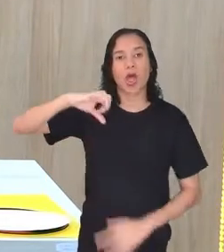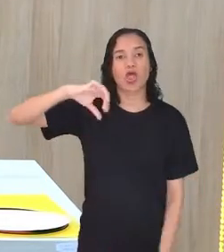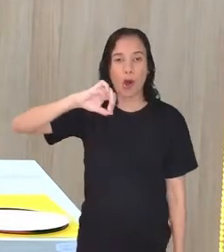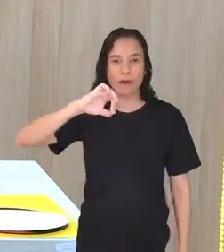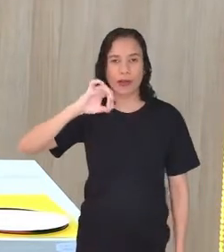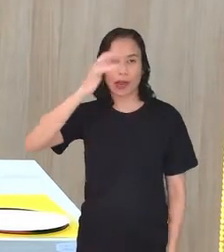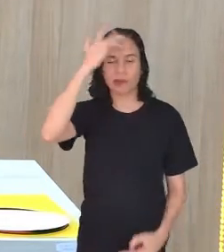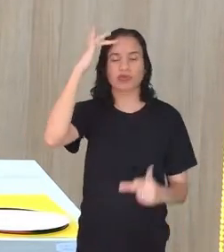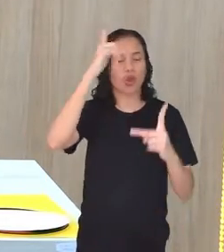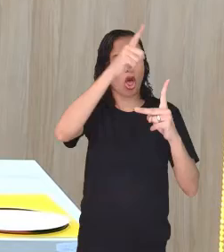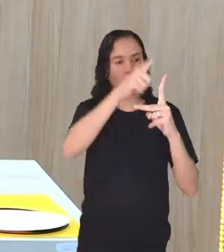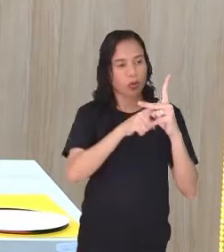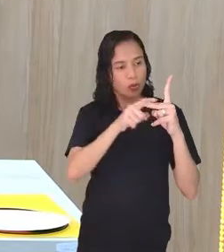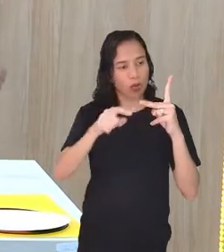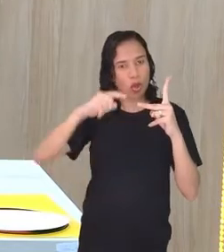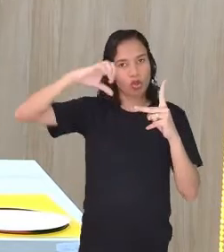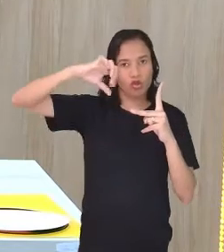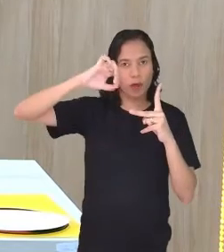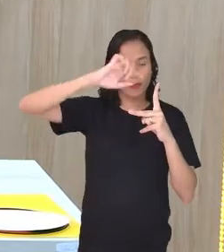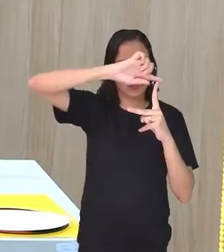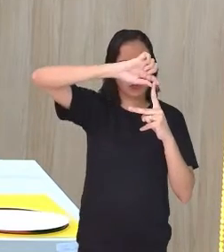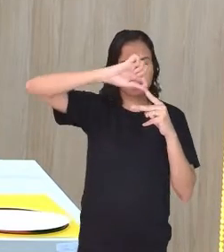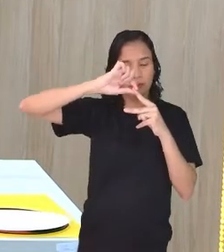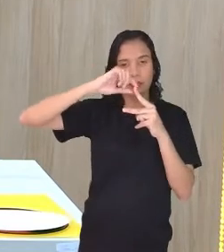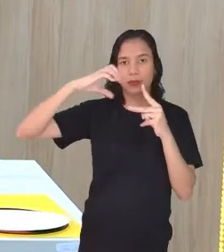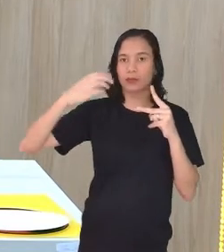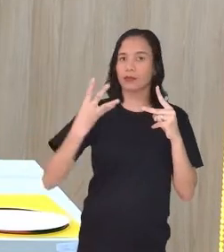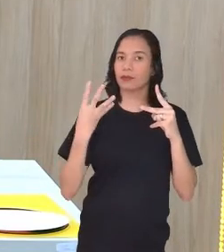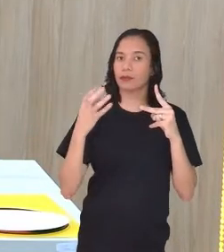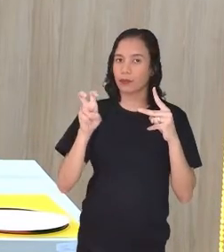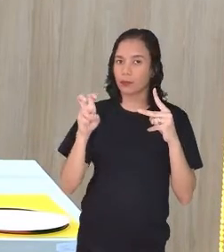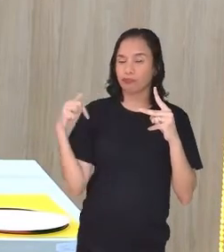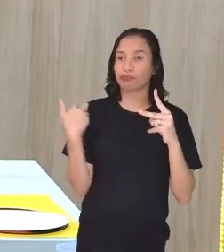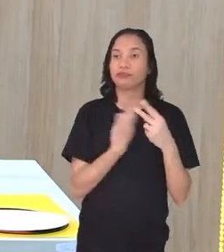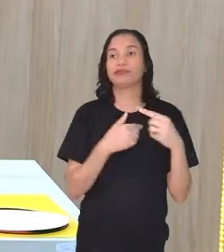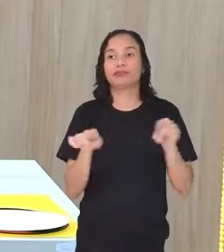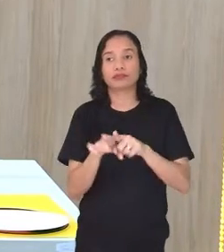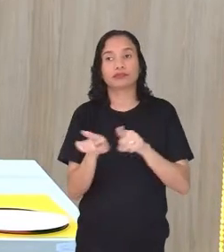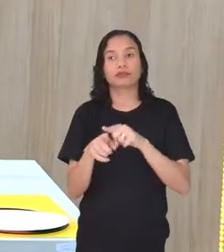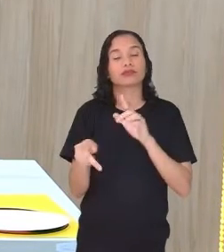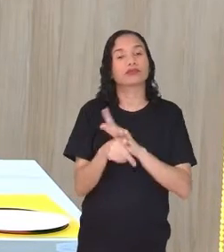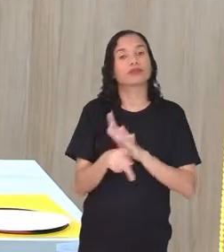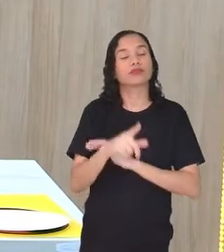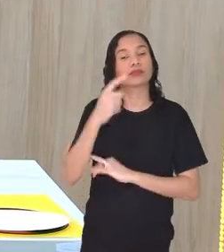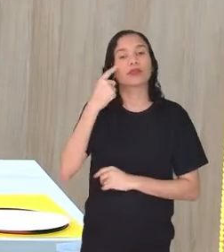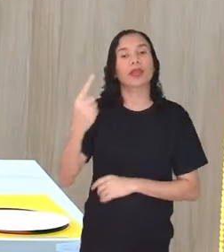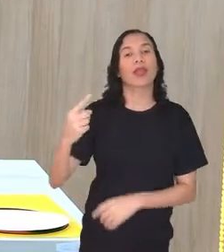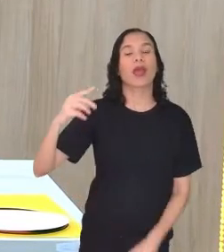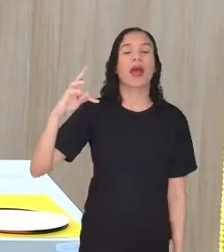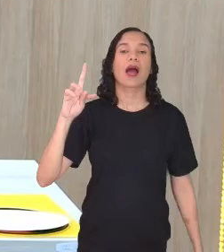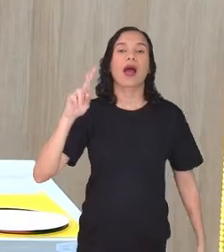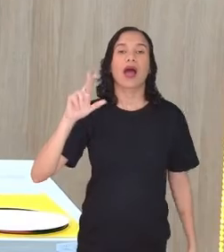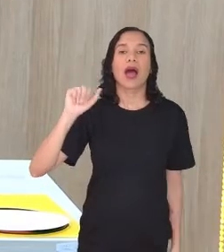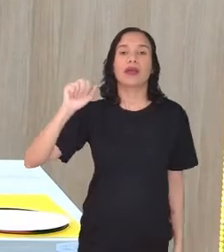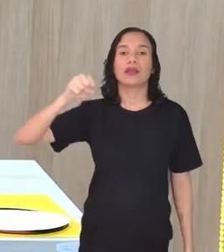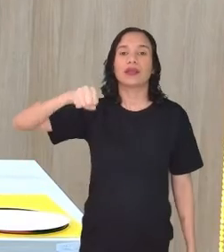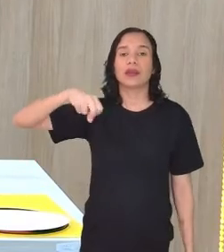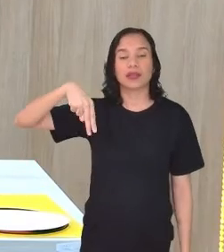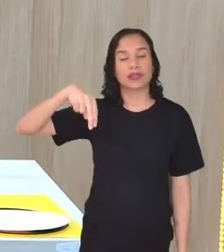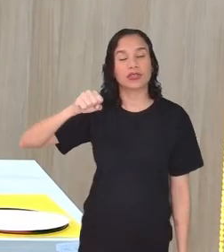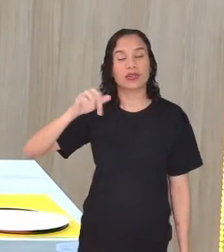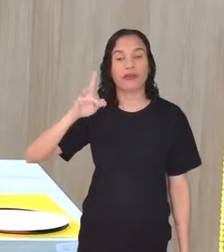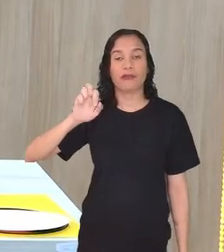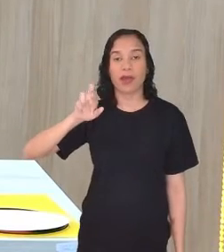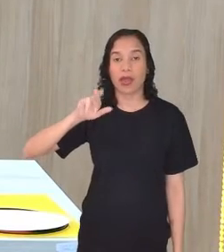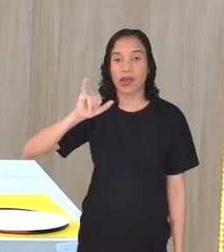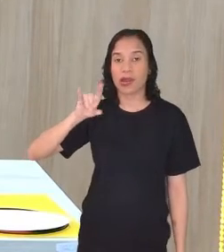forem lá dividir, vai dar a metade. Aqui eu também estou trazendo o transferidor. Que é uma régua que vai